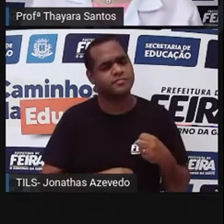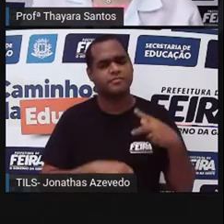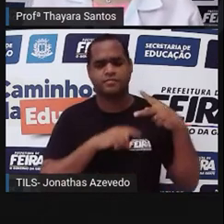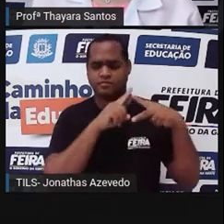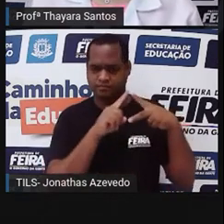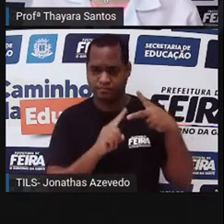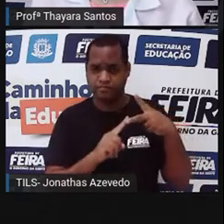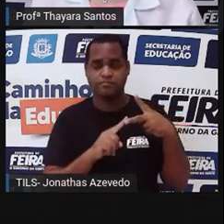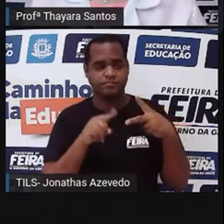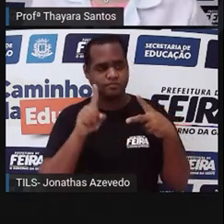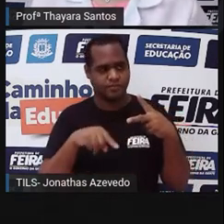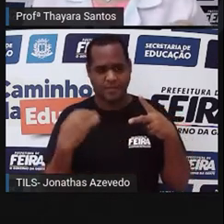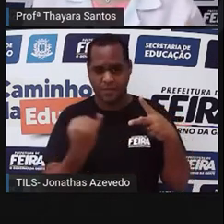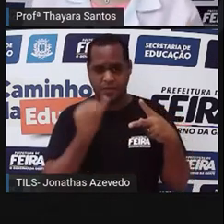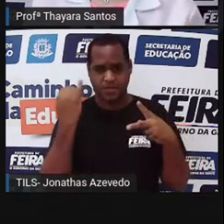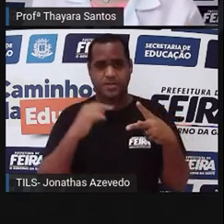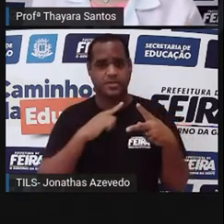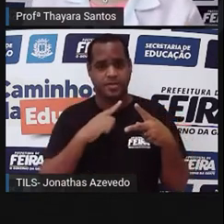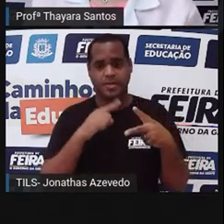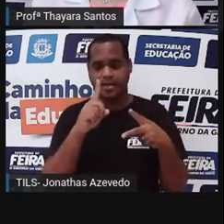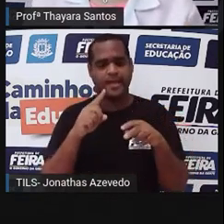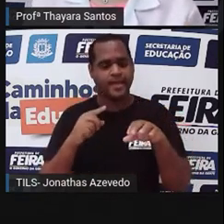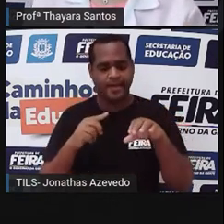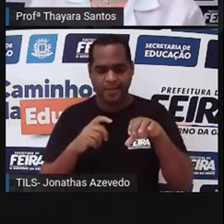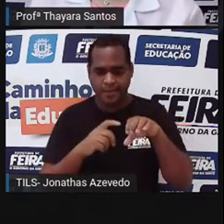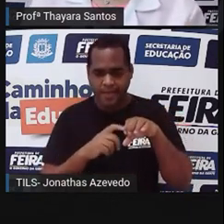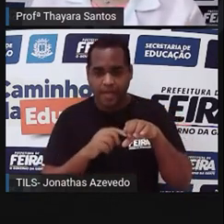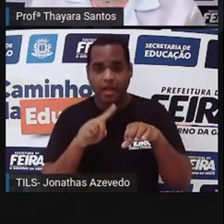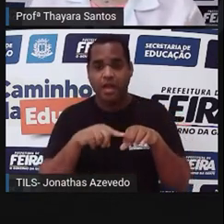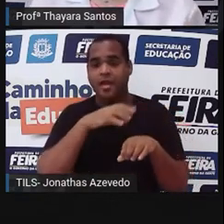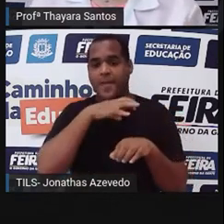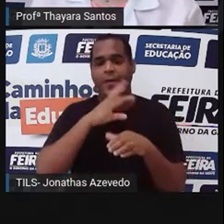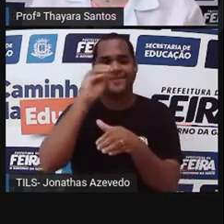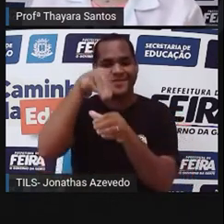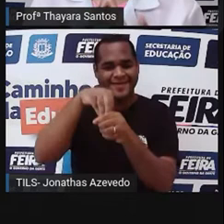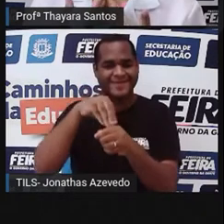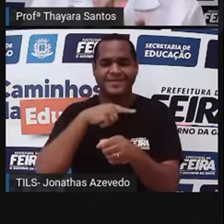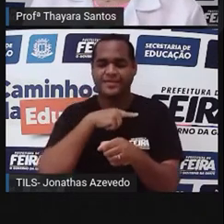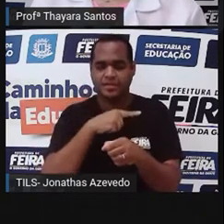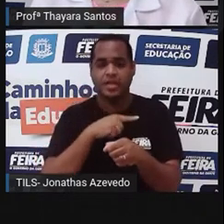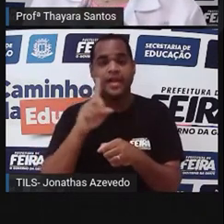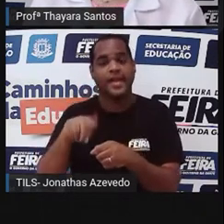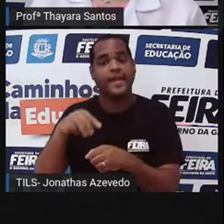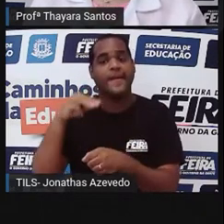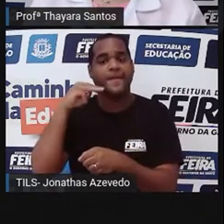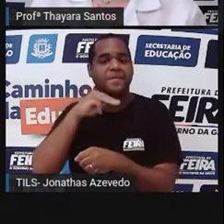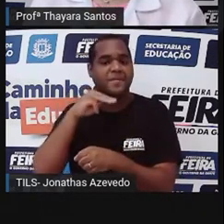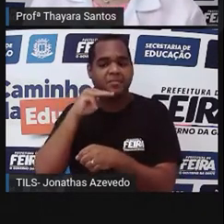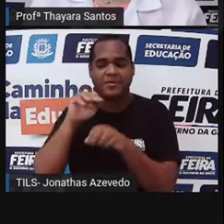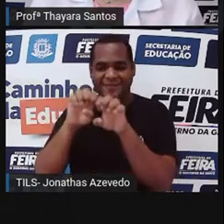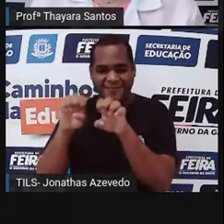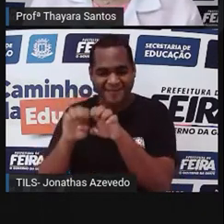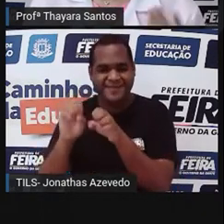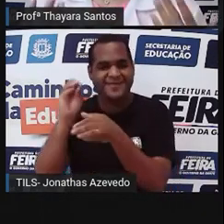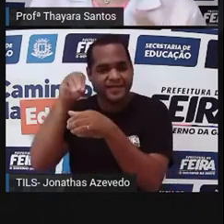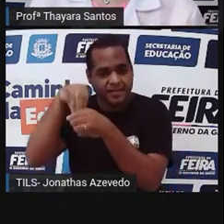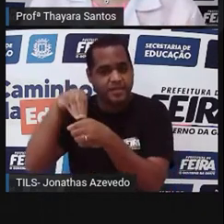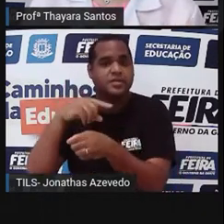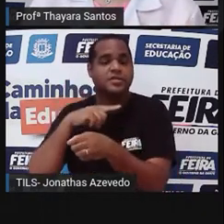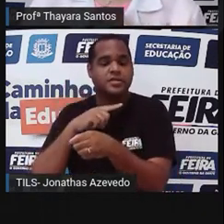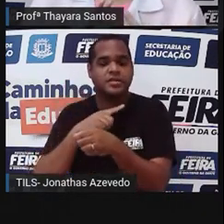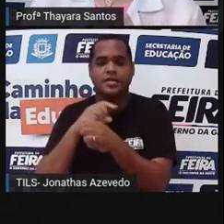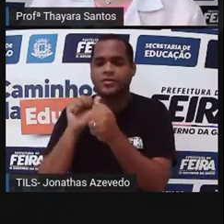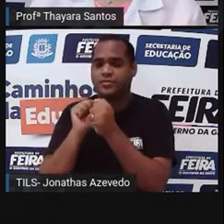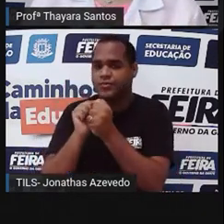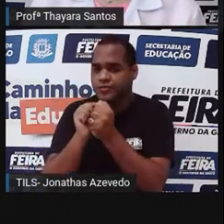nesses casos, a fecundação desses animais é interna. Isso quer dizer que o macho tem uma estrutura reprodutiva que